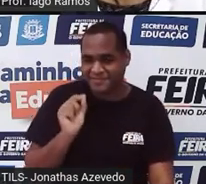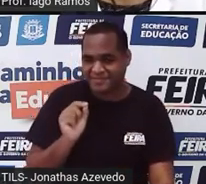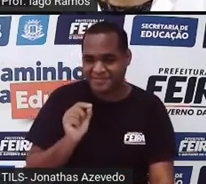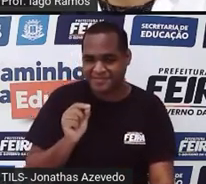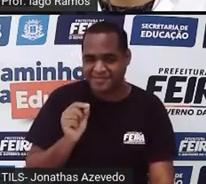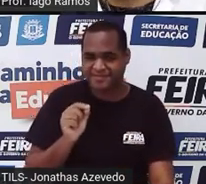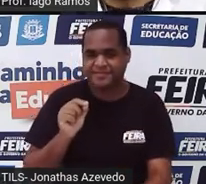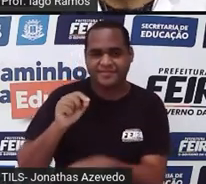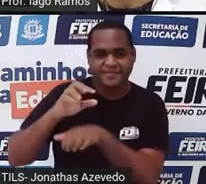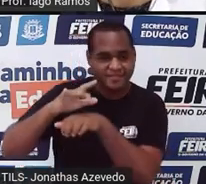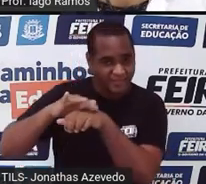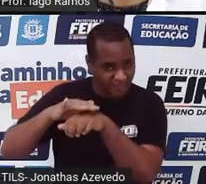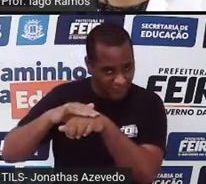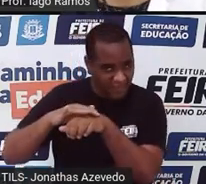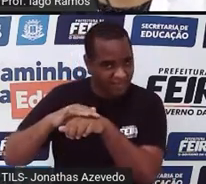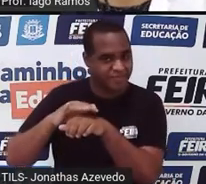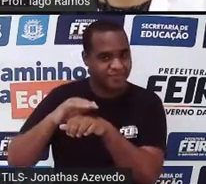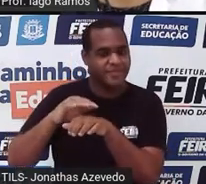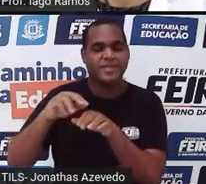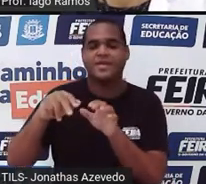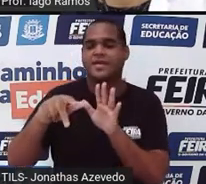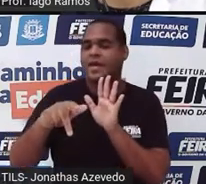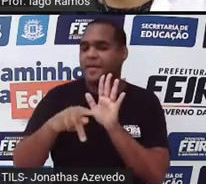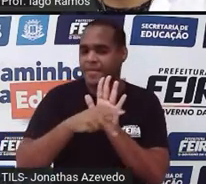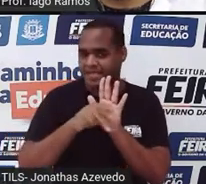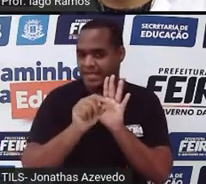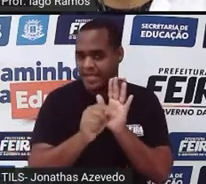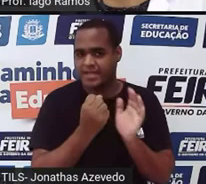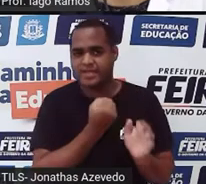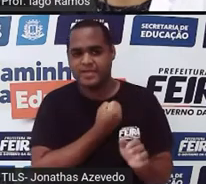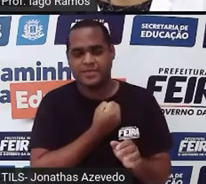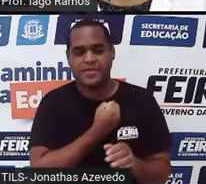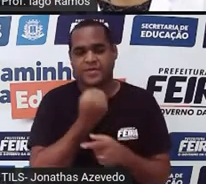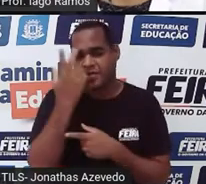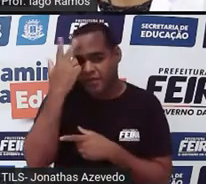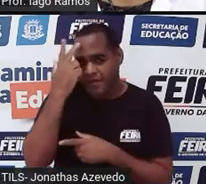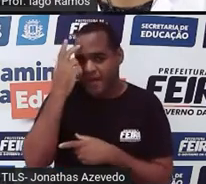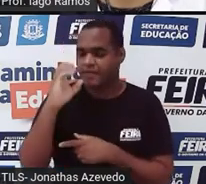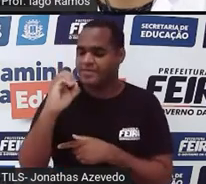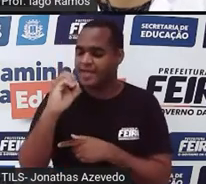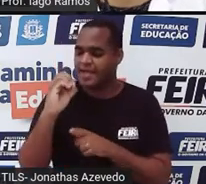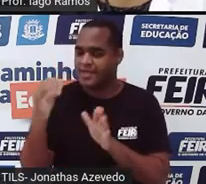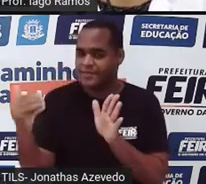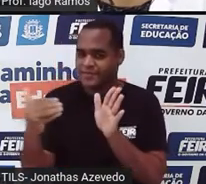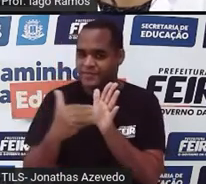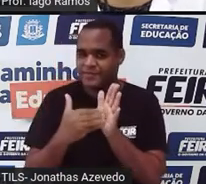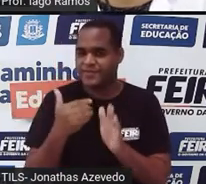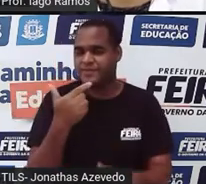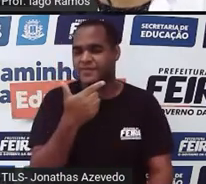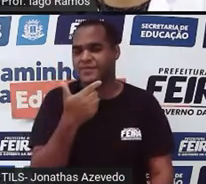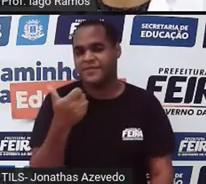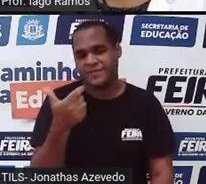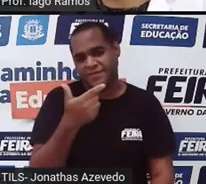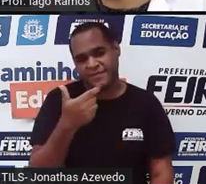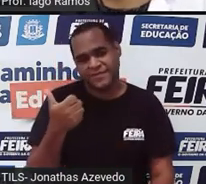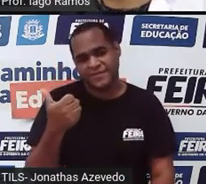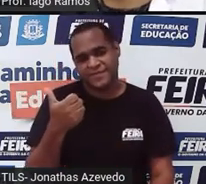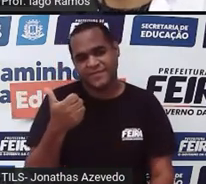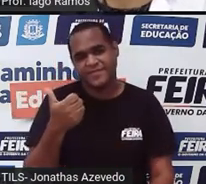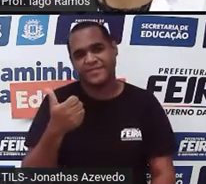Qual a doença que pertence aos números naturais entre 0 e 21?